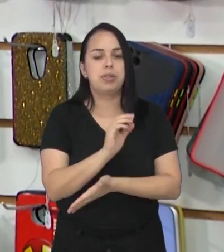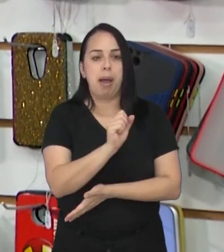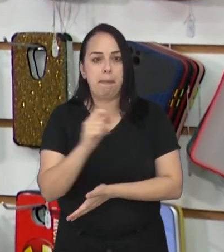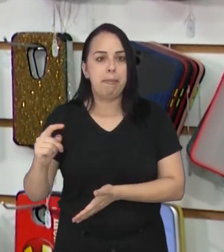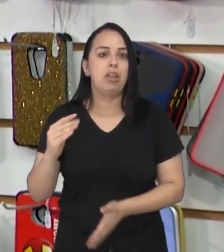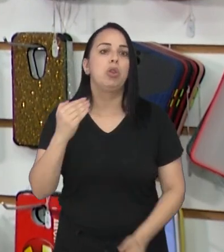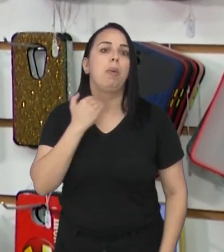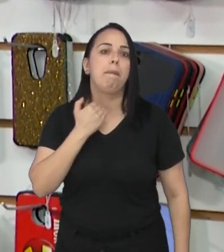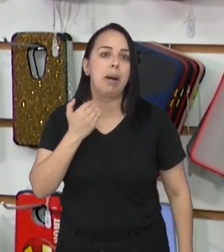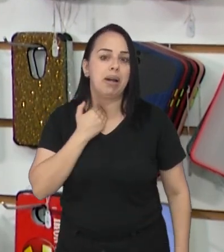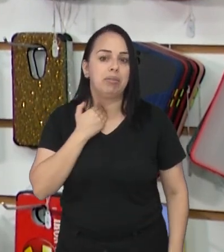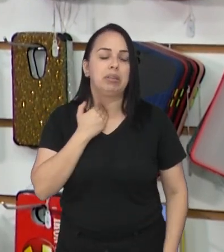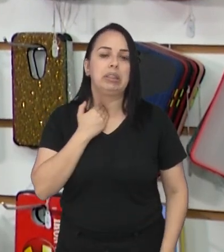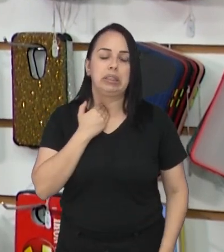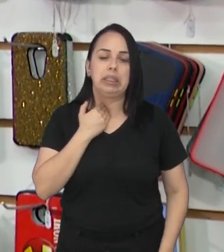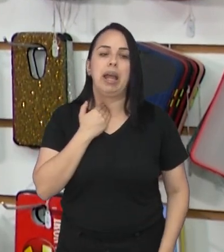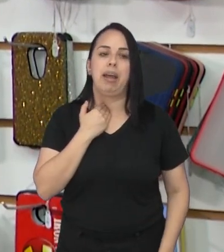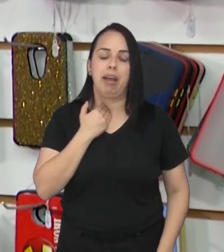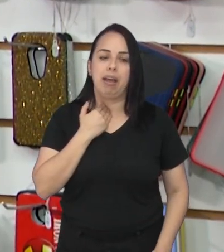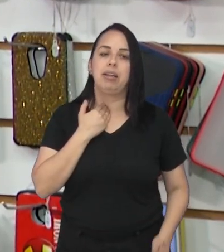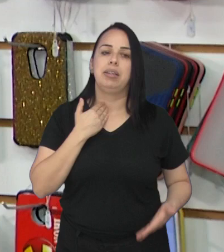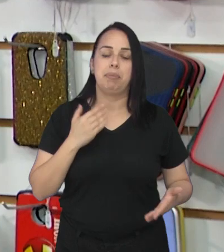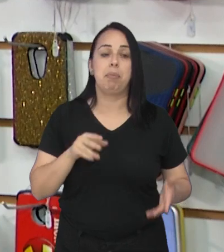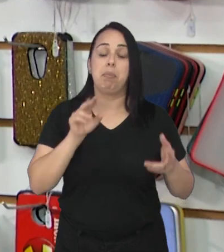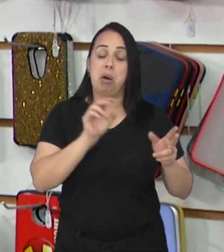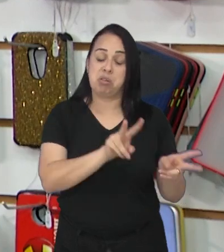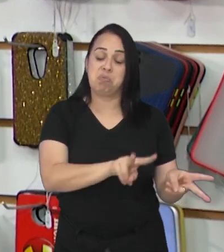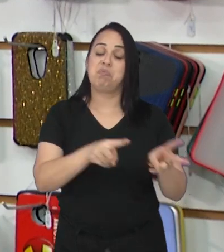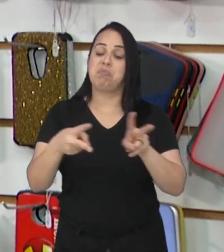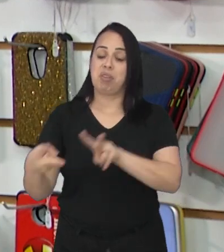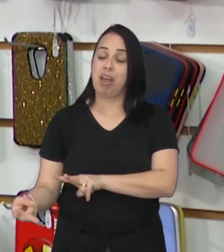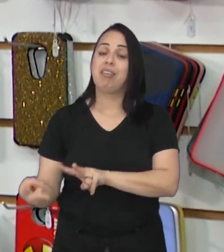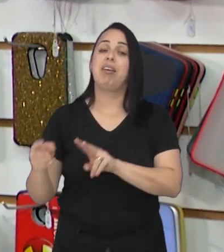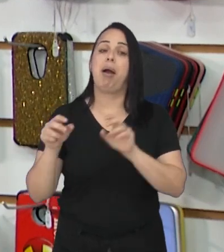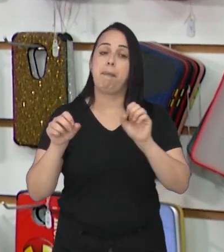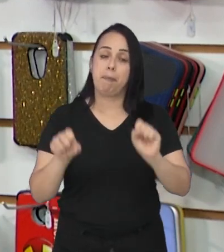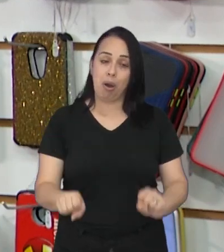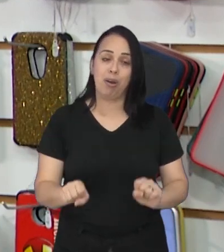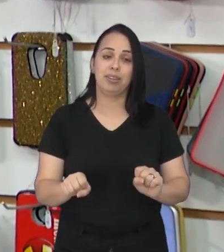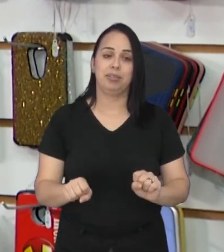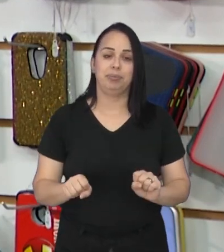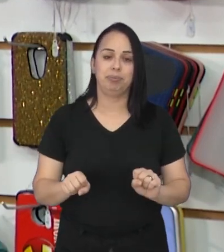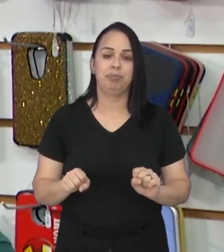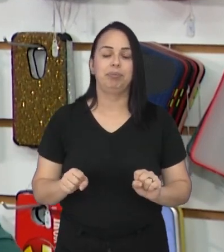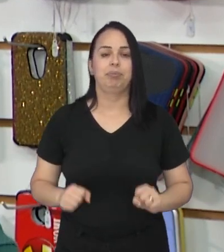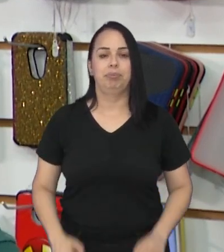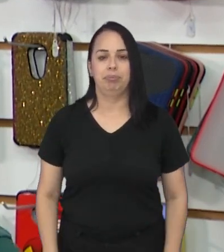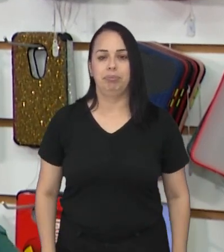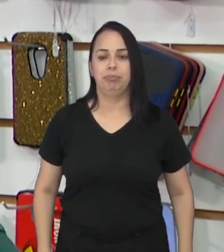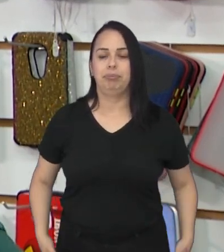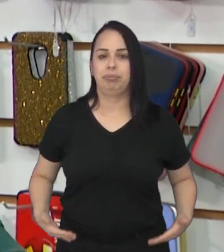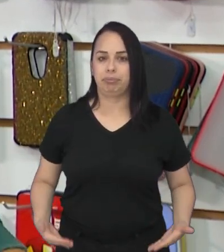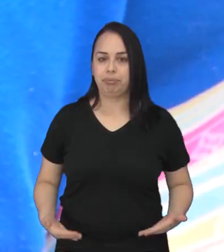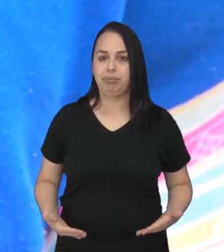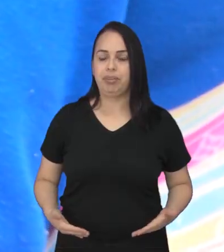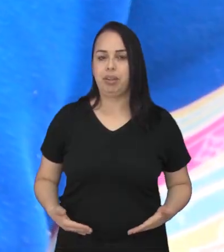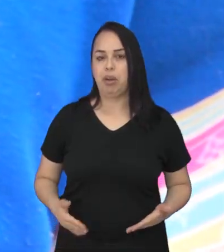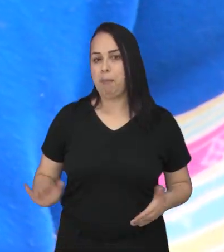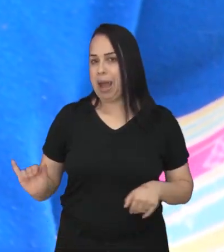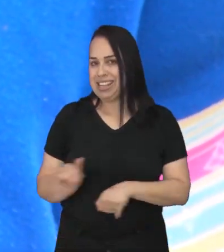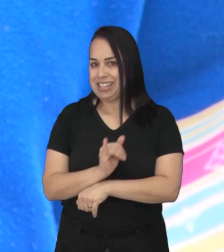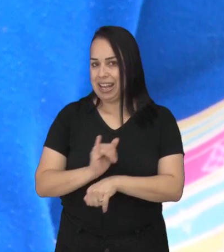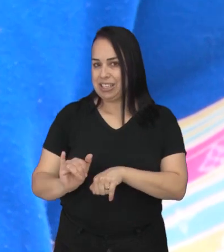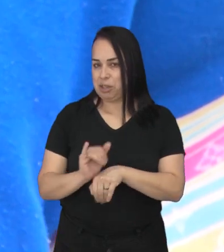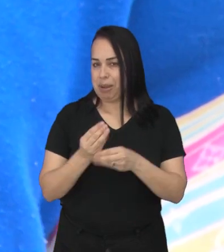de banco da vulnerabilidade, ele fazer algum pix, desviar algum dinheiro ali da conta do proprietário do celular. Uma